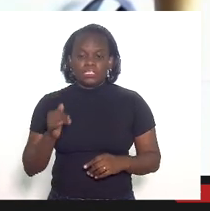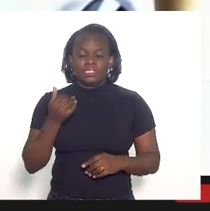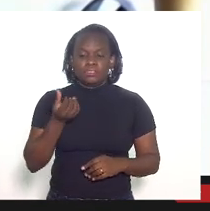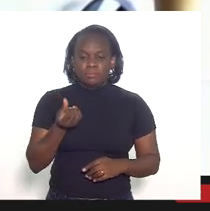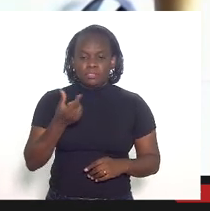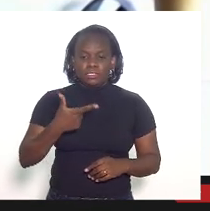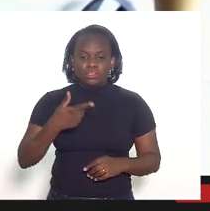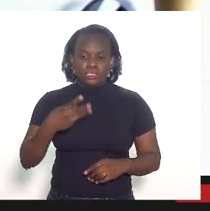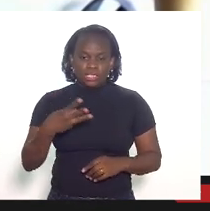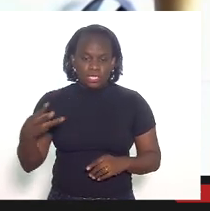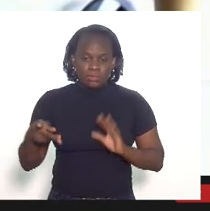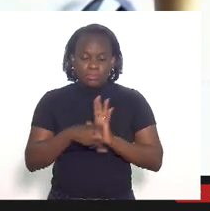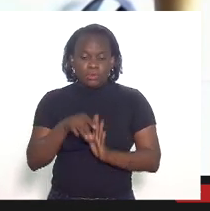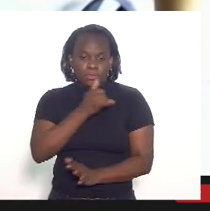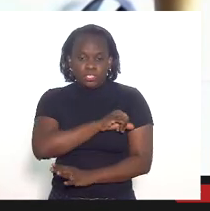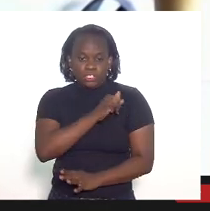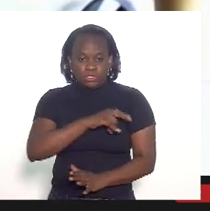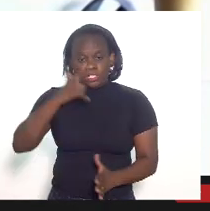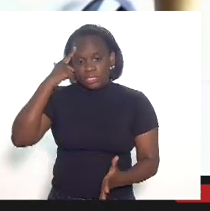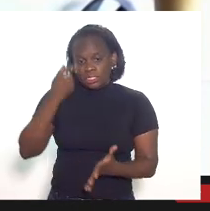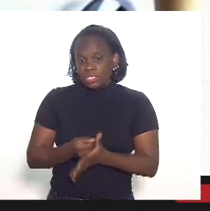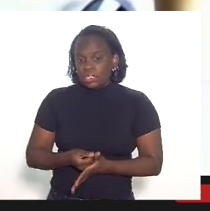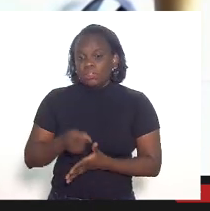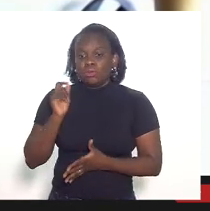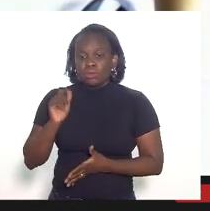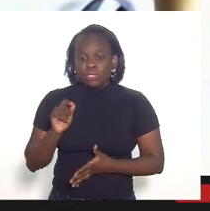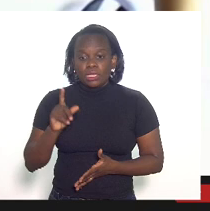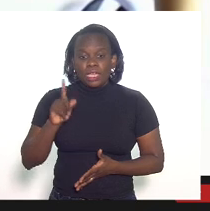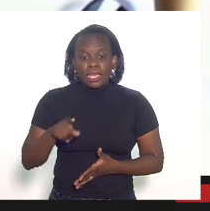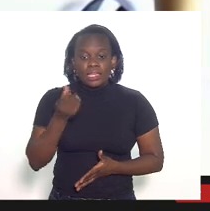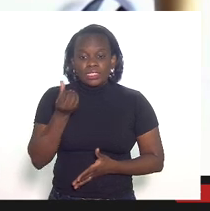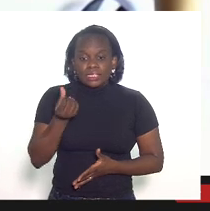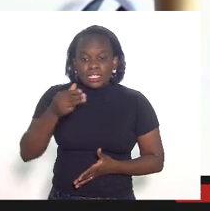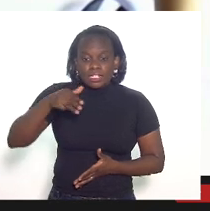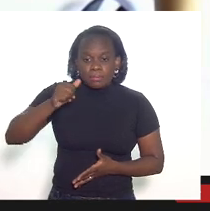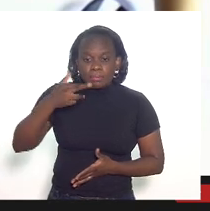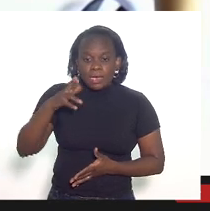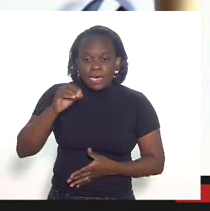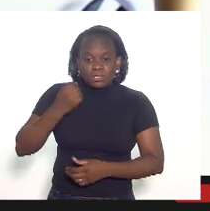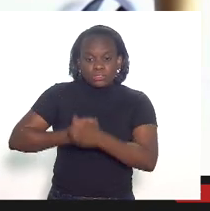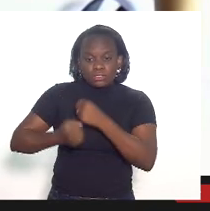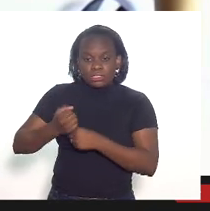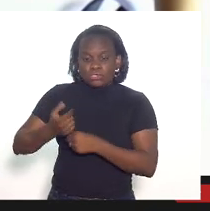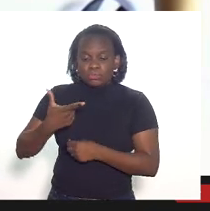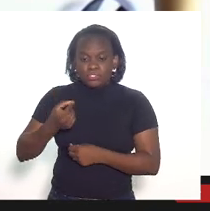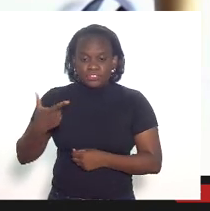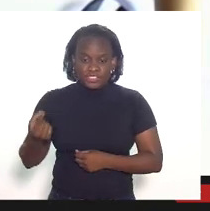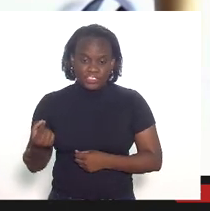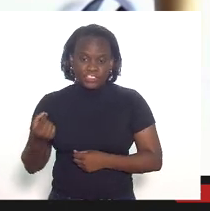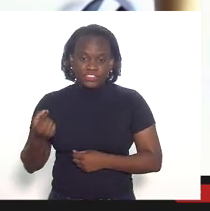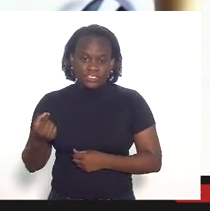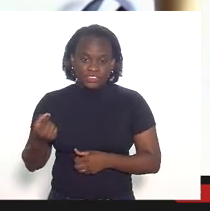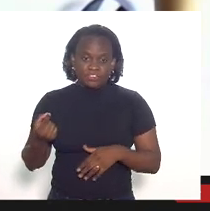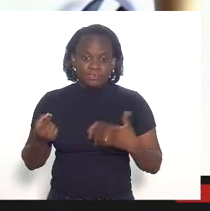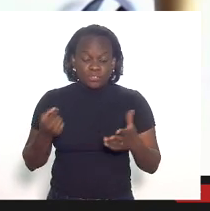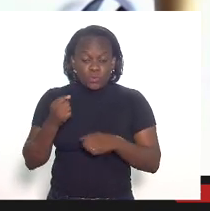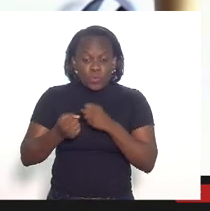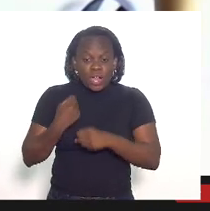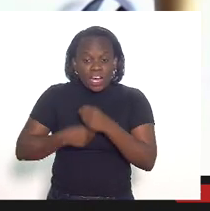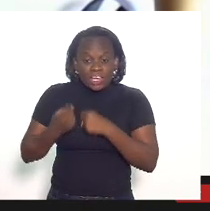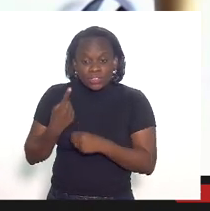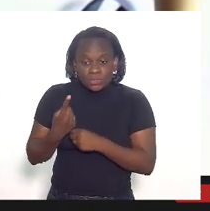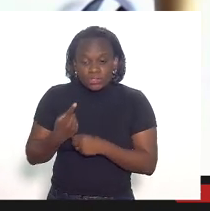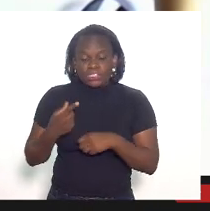6233 do Rio de Janeiro a decisão foi de 6 de março de 2020 estava com um ano